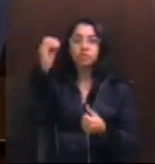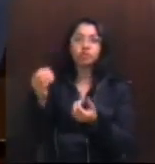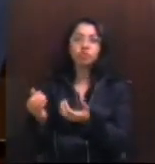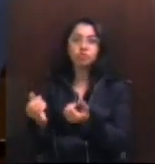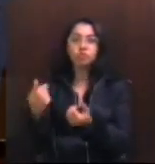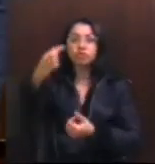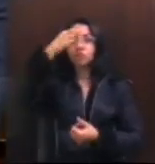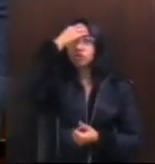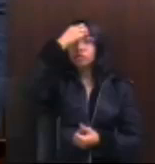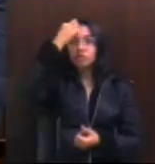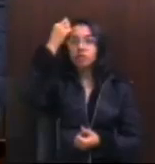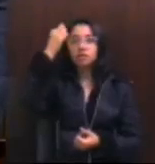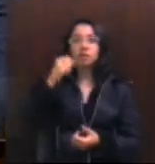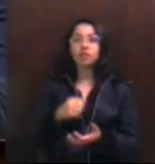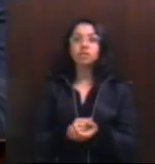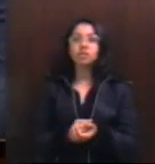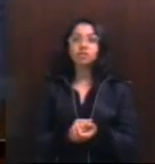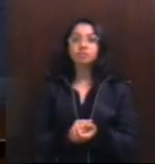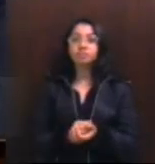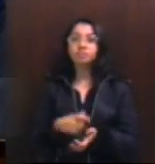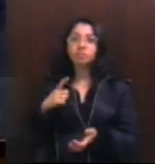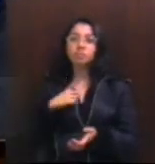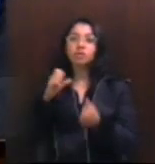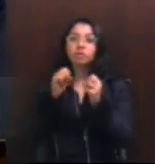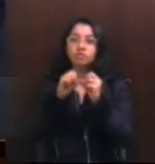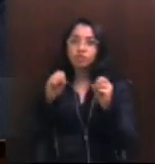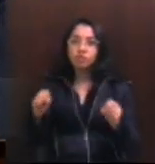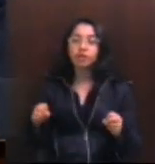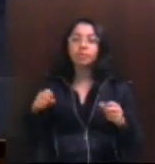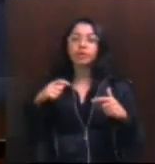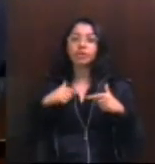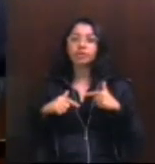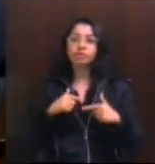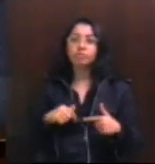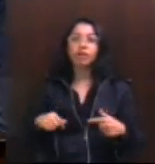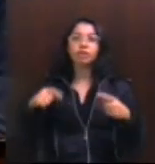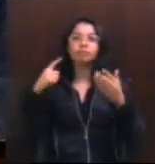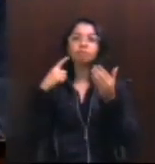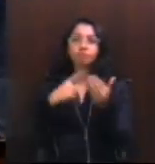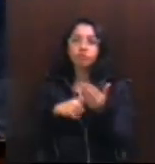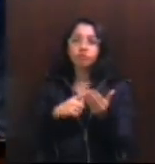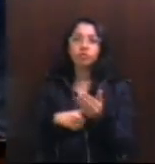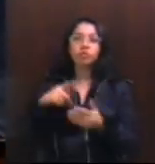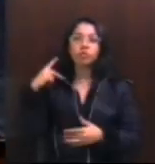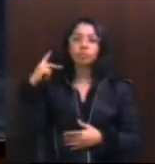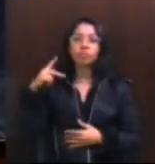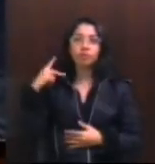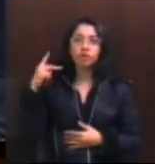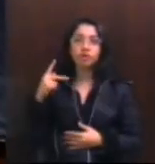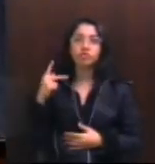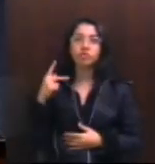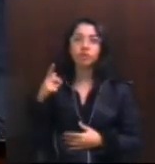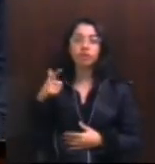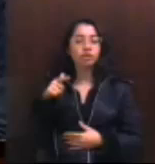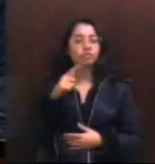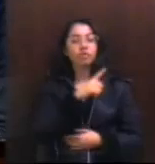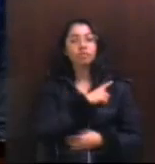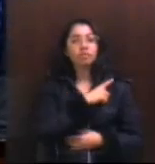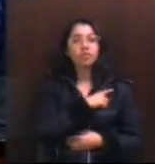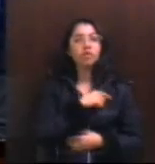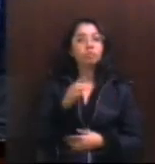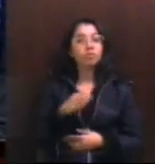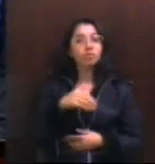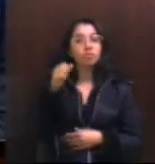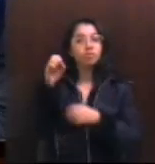jovens universitários. Enfim, há um sistema que funciona de luta política, porque ser luta política não é feio pela